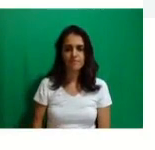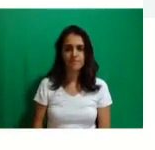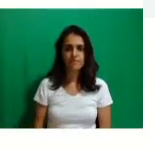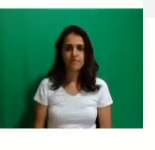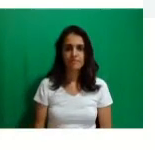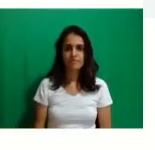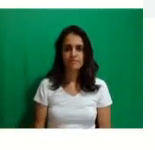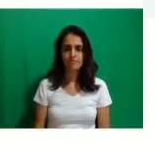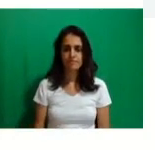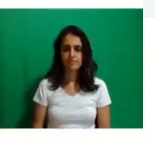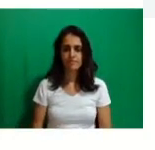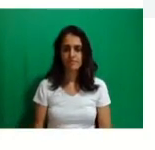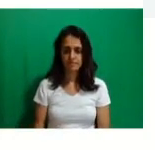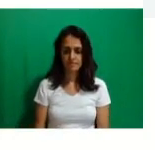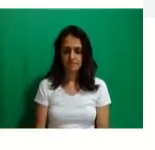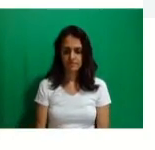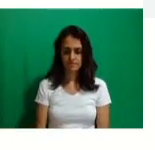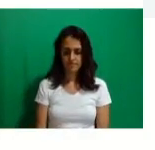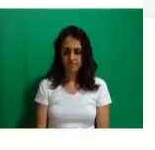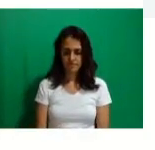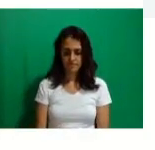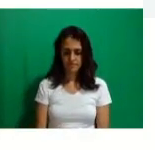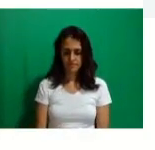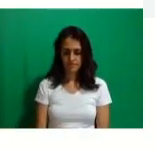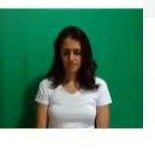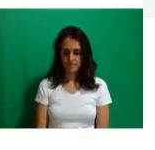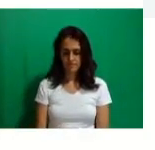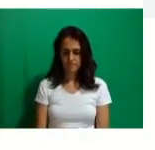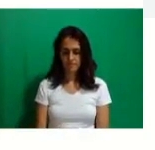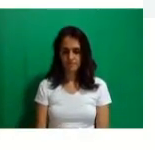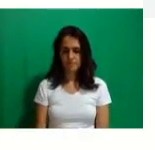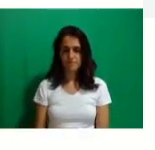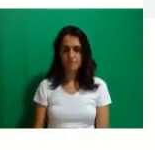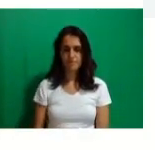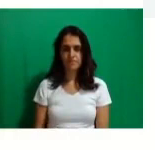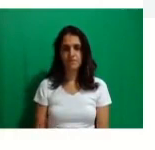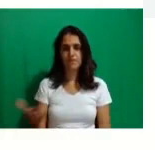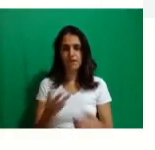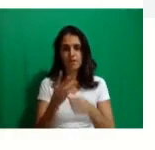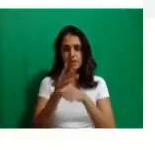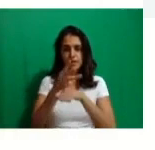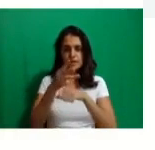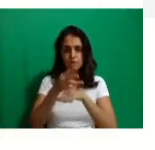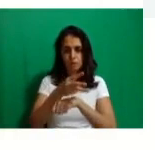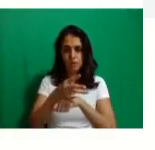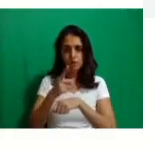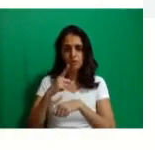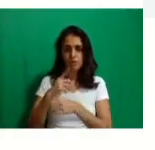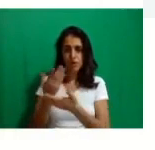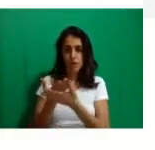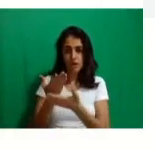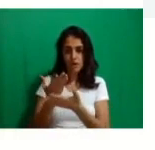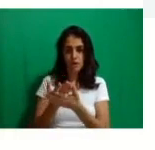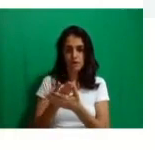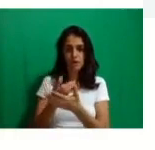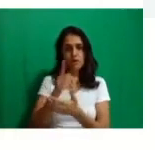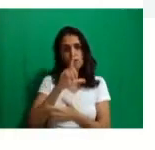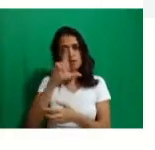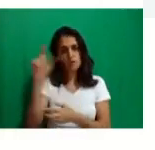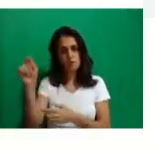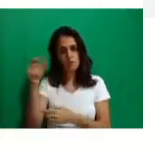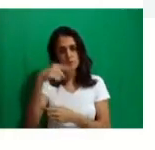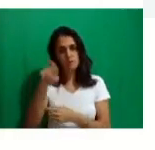Isso, tem aula agora para o terceiro período, então os alunos do terceiro período que precisarem, precisam ir para a aula.